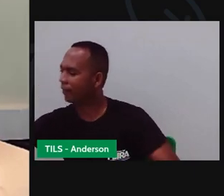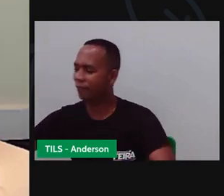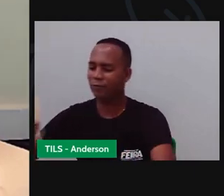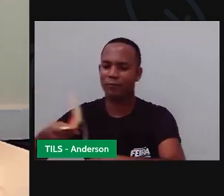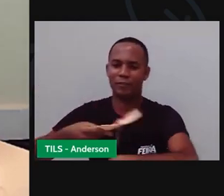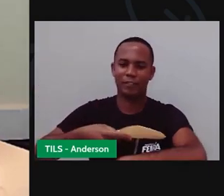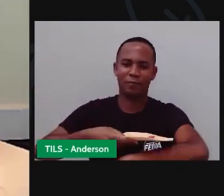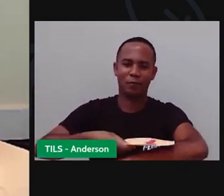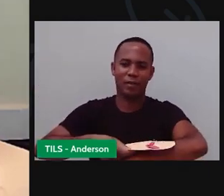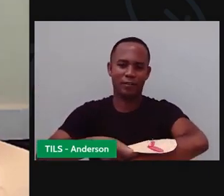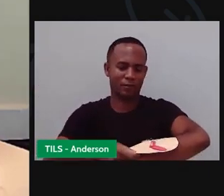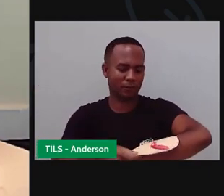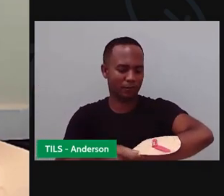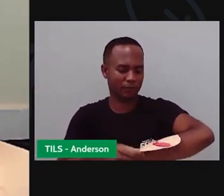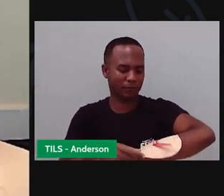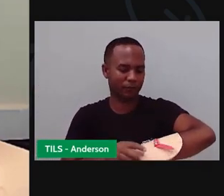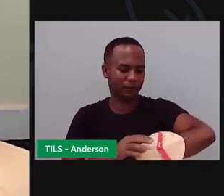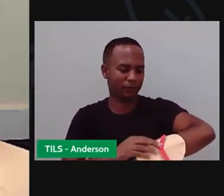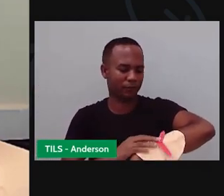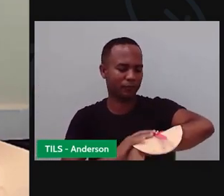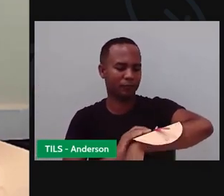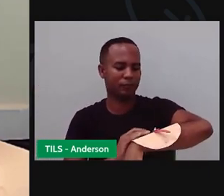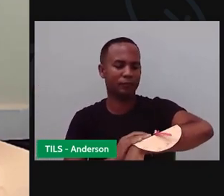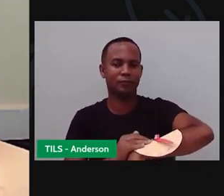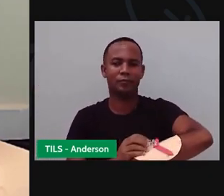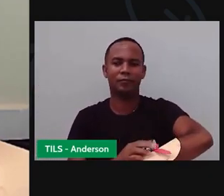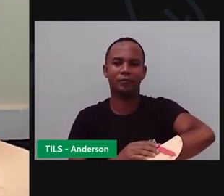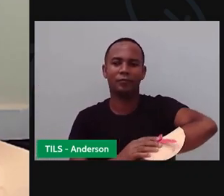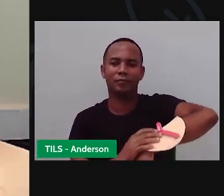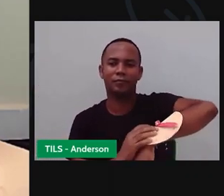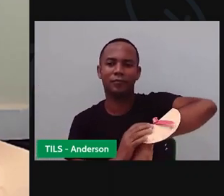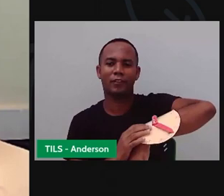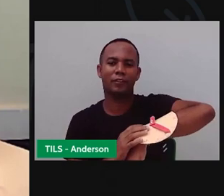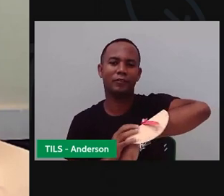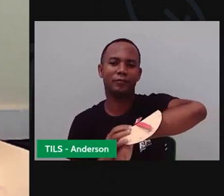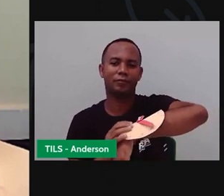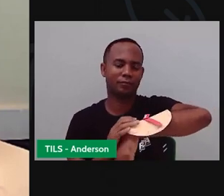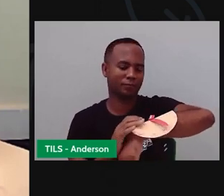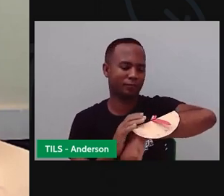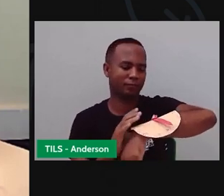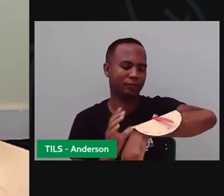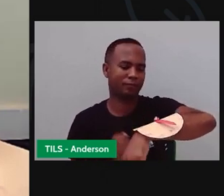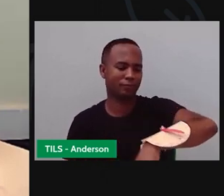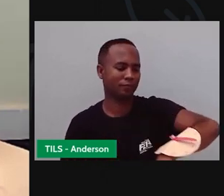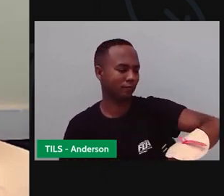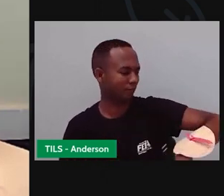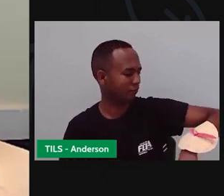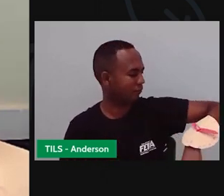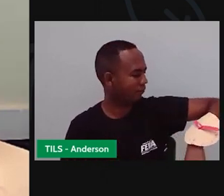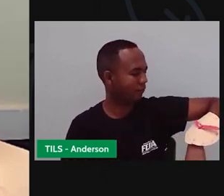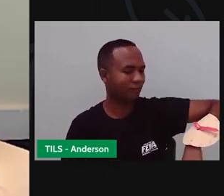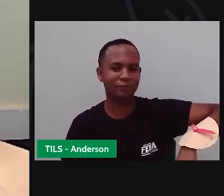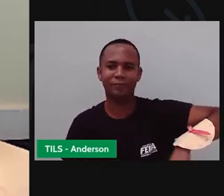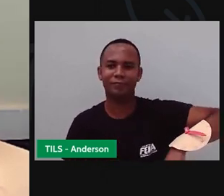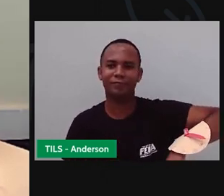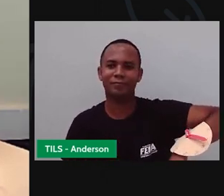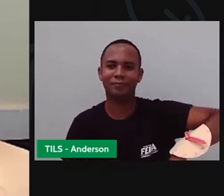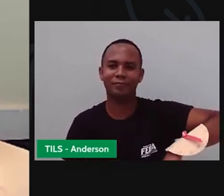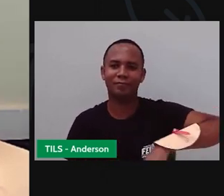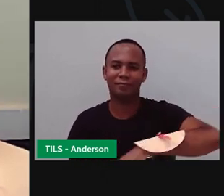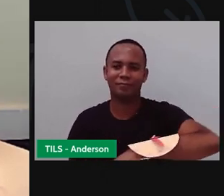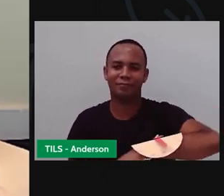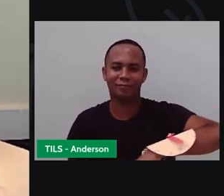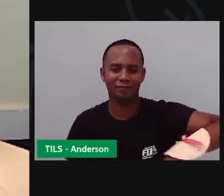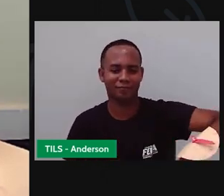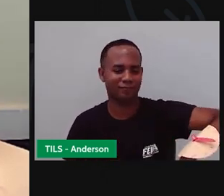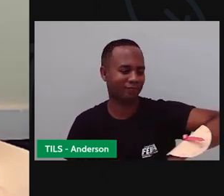Tá? Vamos fazer a mágica aqui para encerrar, né? Essa aula. Vamos lá? Ó, Anderson lá usando o relógio. É muito amostrado. Tá vendo